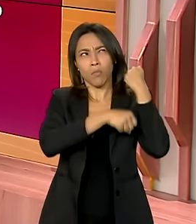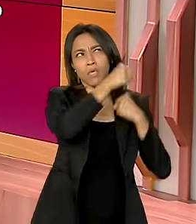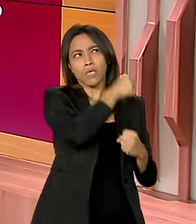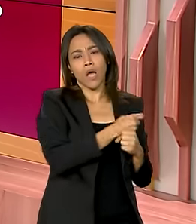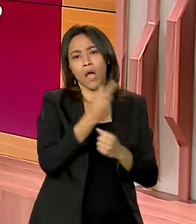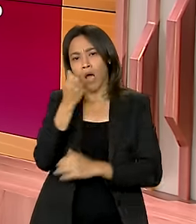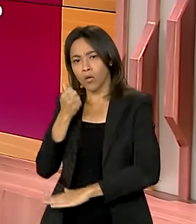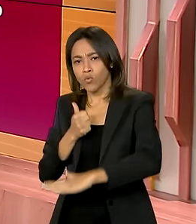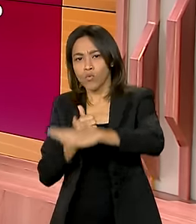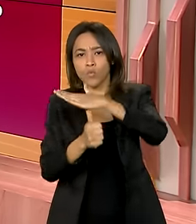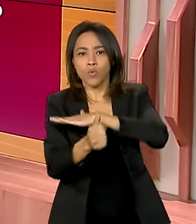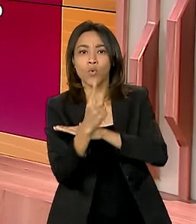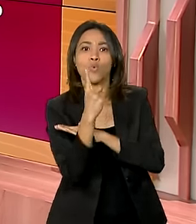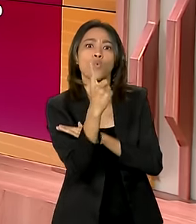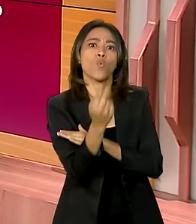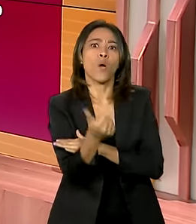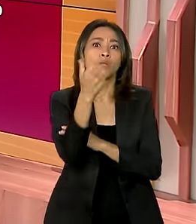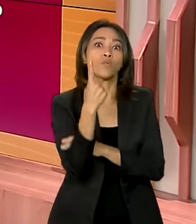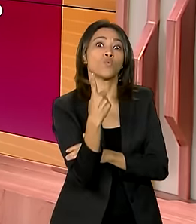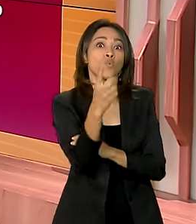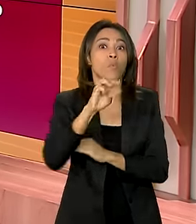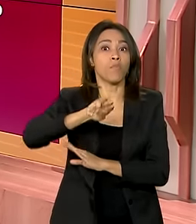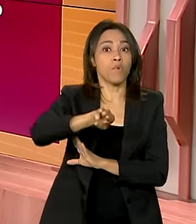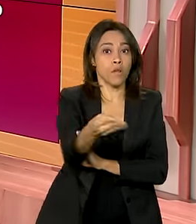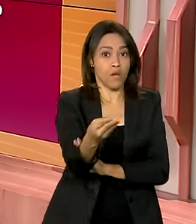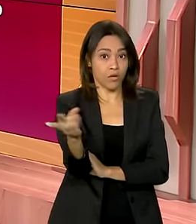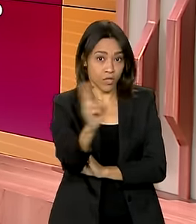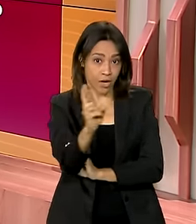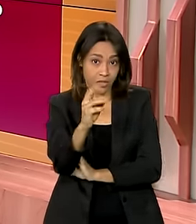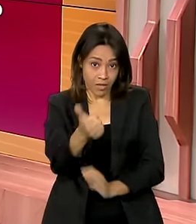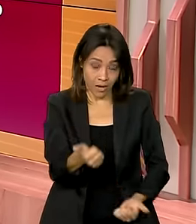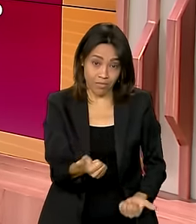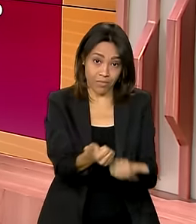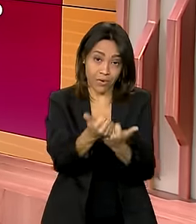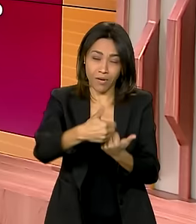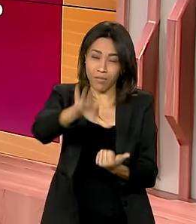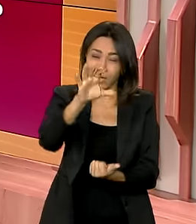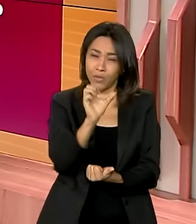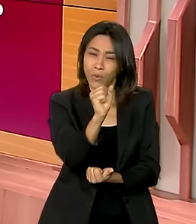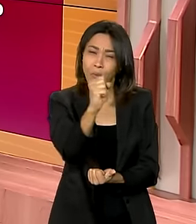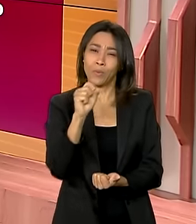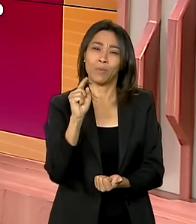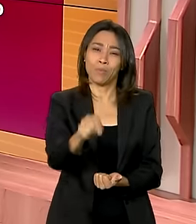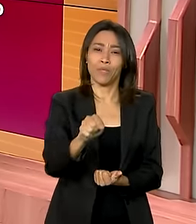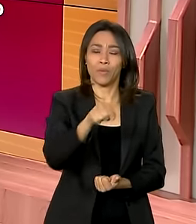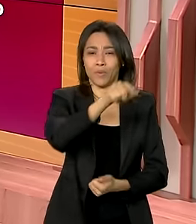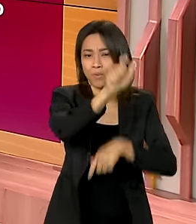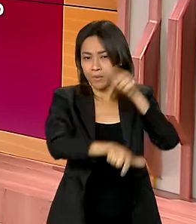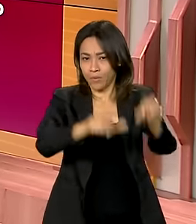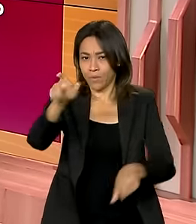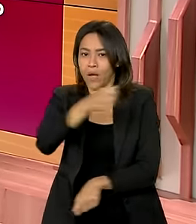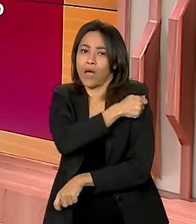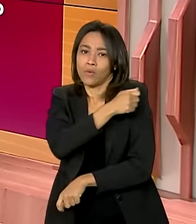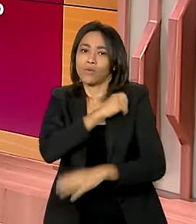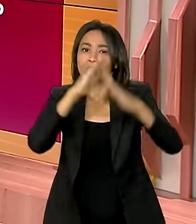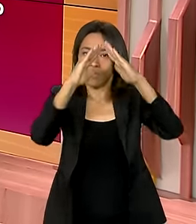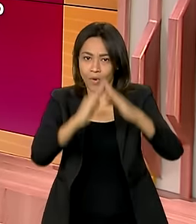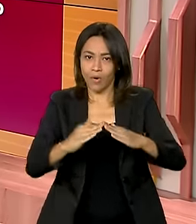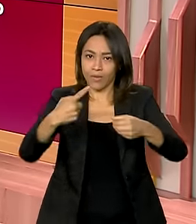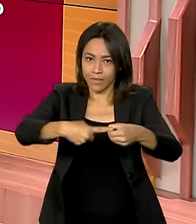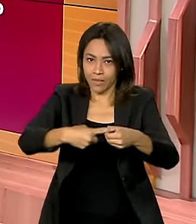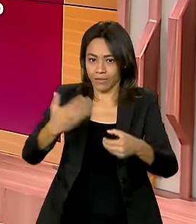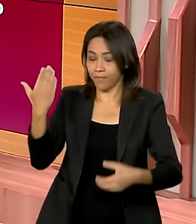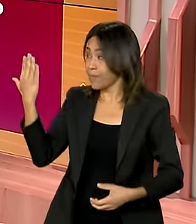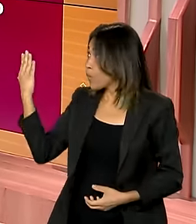quase um milhão de reais para essa iniciativa, que beneficia aí mais de 8 mil alunos no município. Outro dado é a